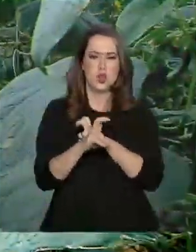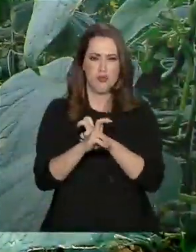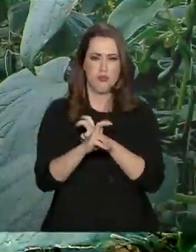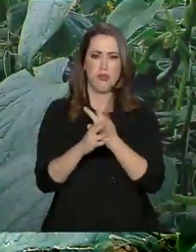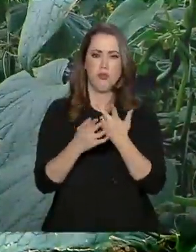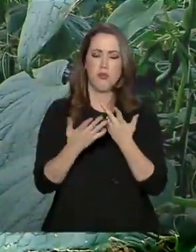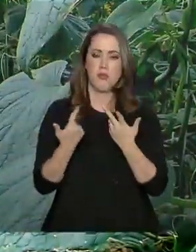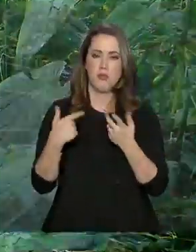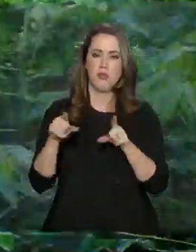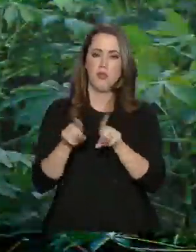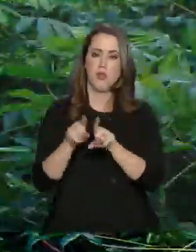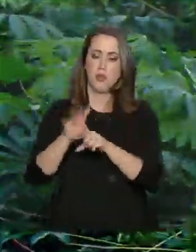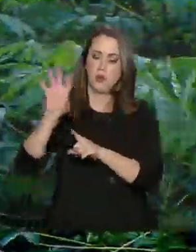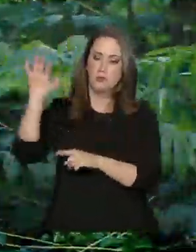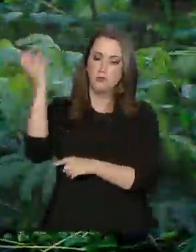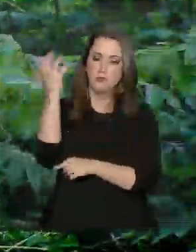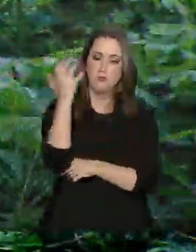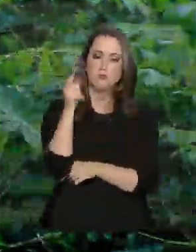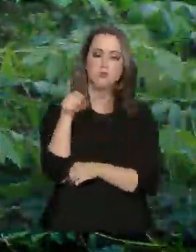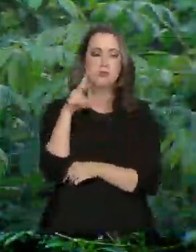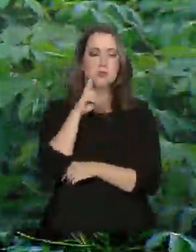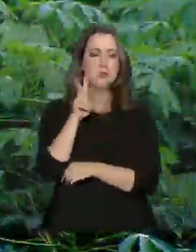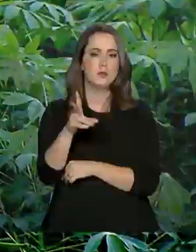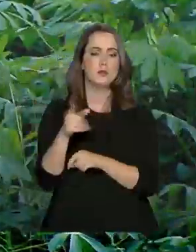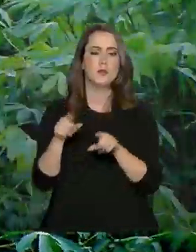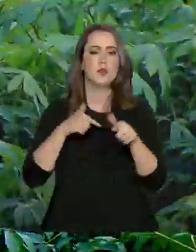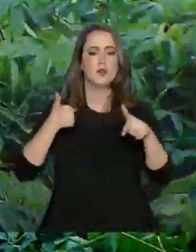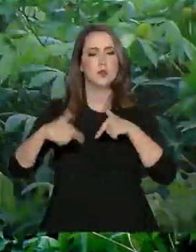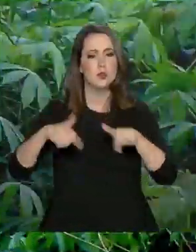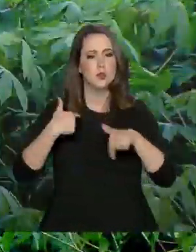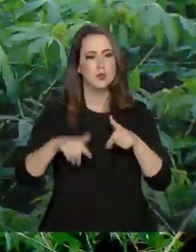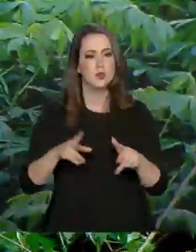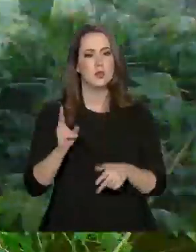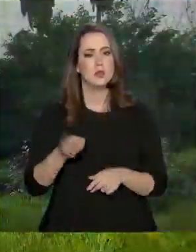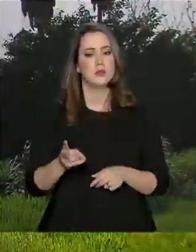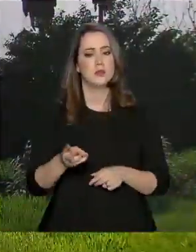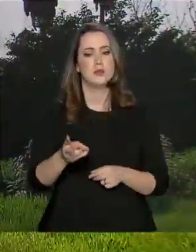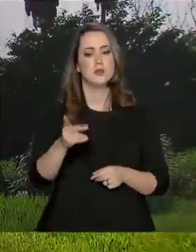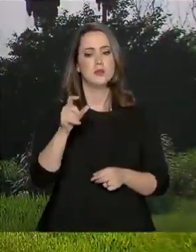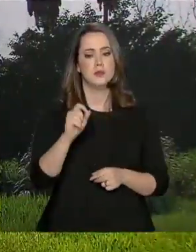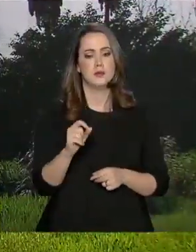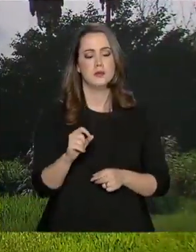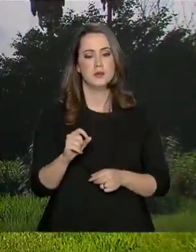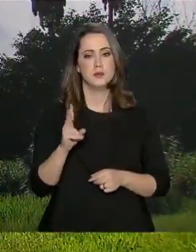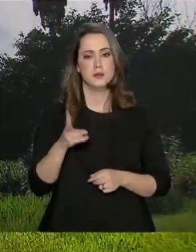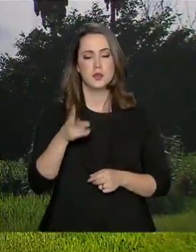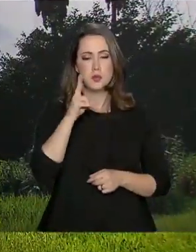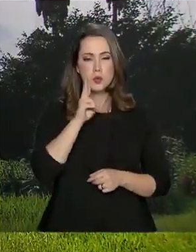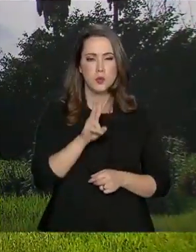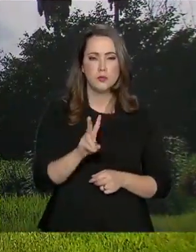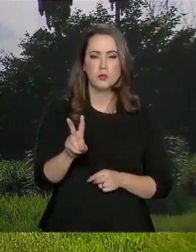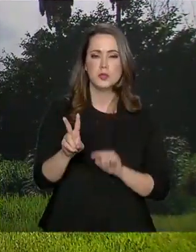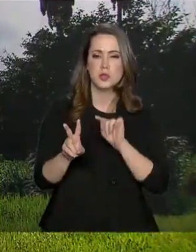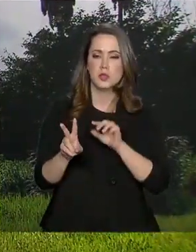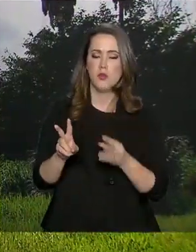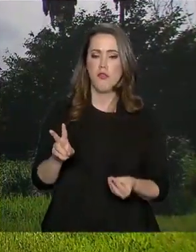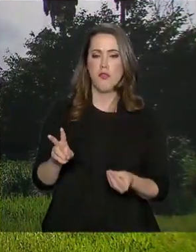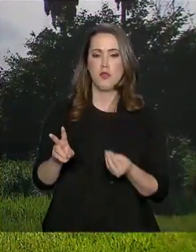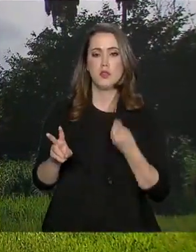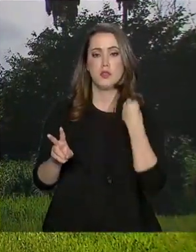A questão ambiental, que aí a gente trabalha sempre visando dar vida